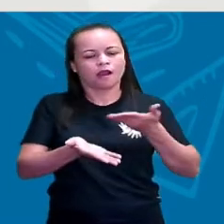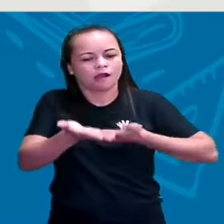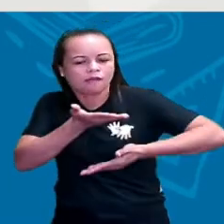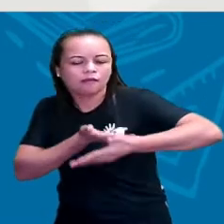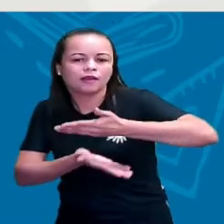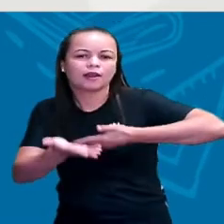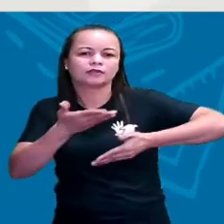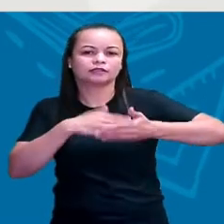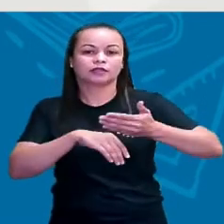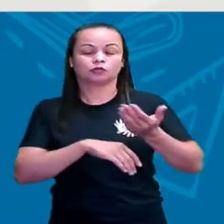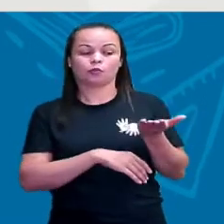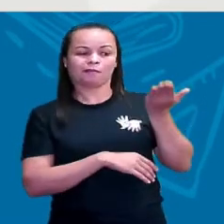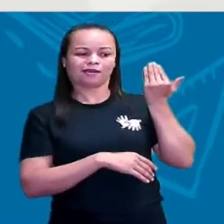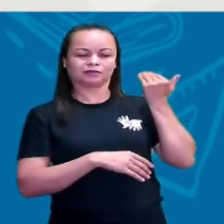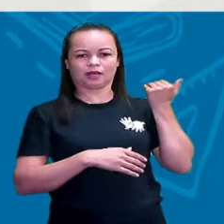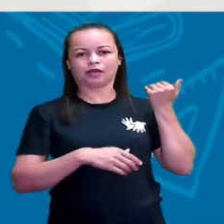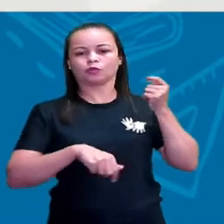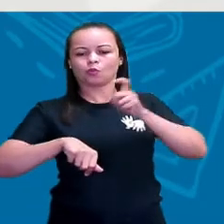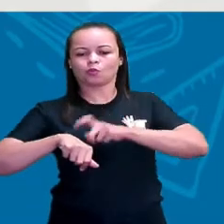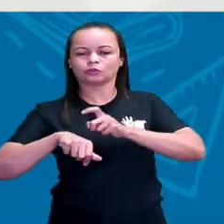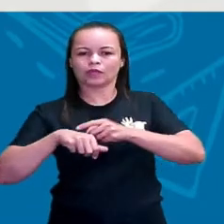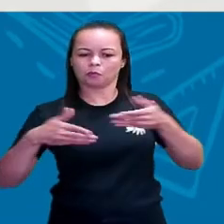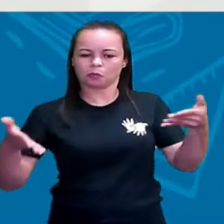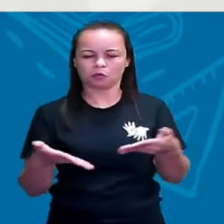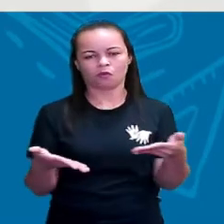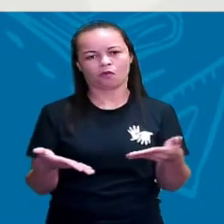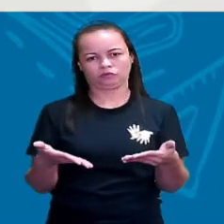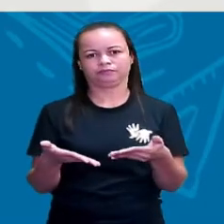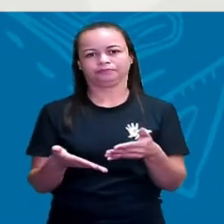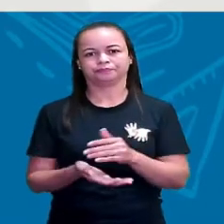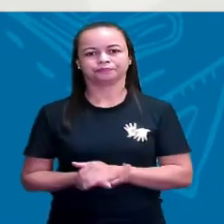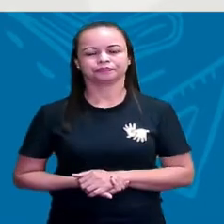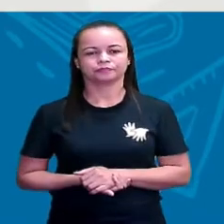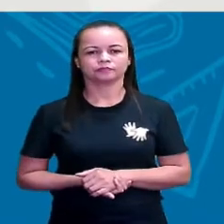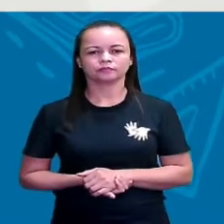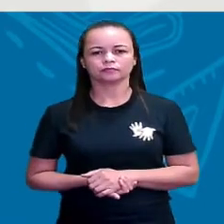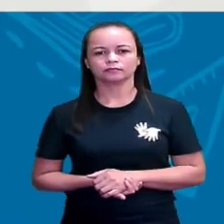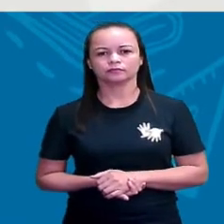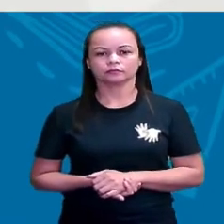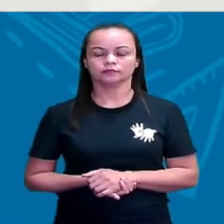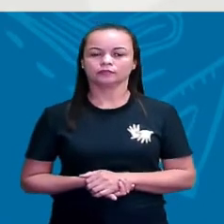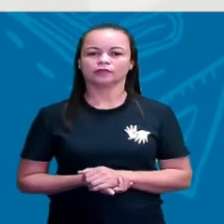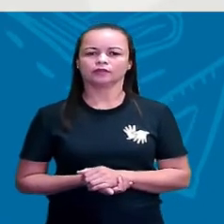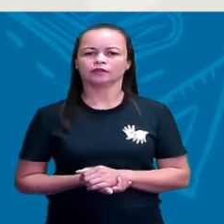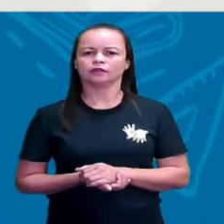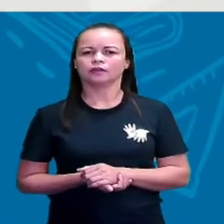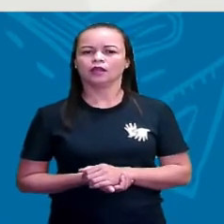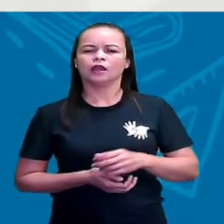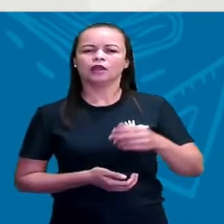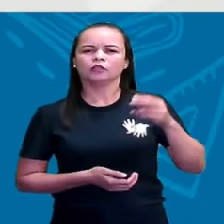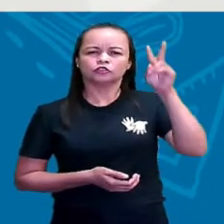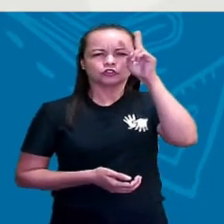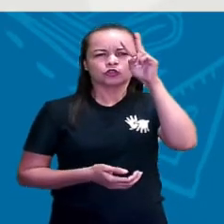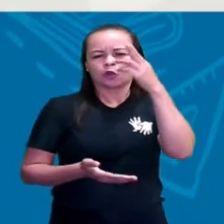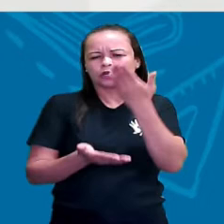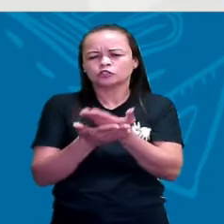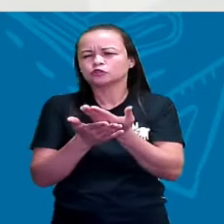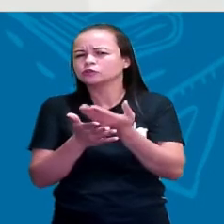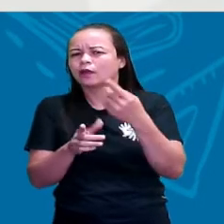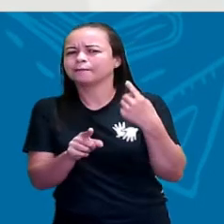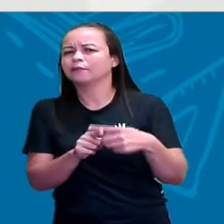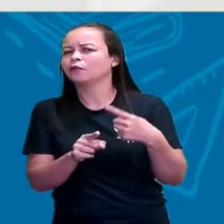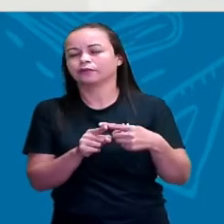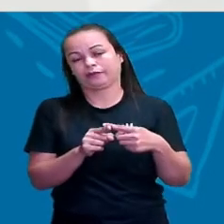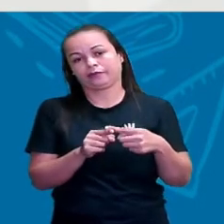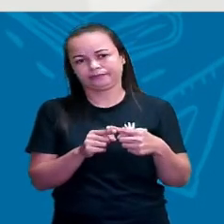com o tempo presente, certo? Vamos lá. Então, por que eu estudo a história? Aí eu coloquei